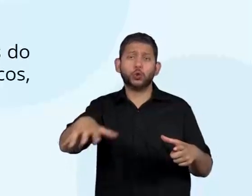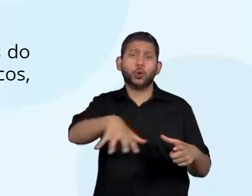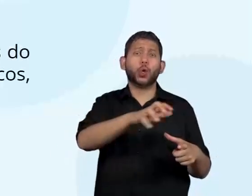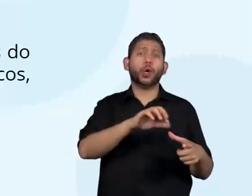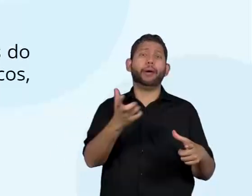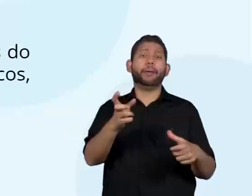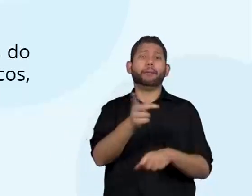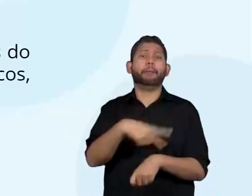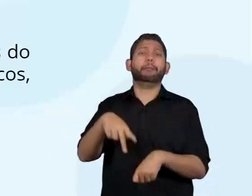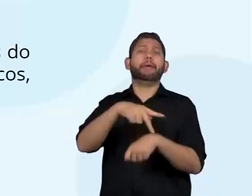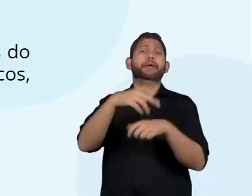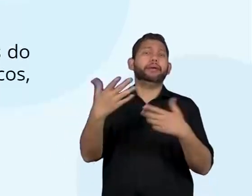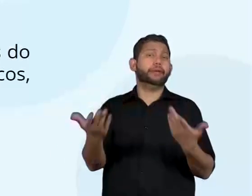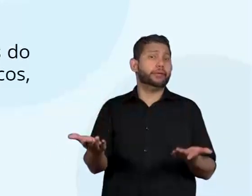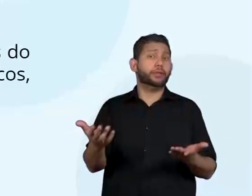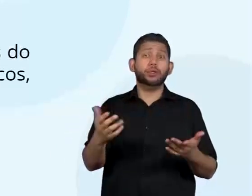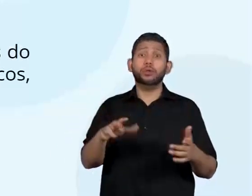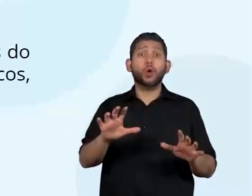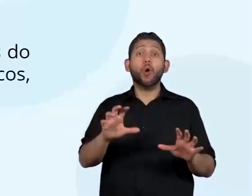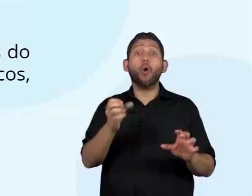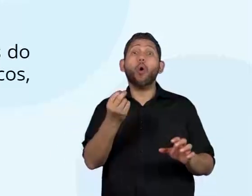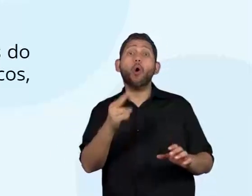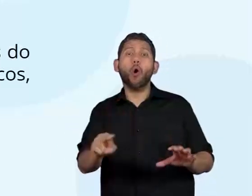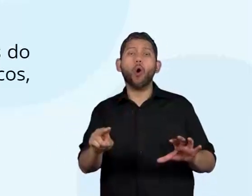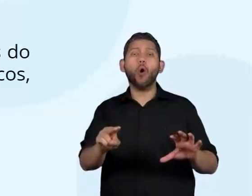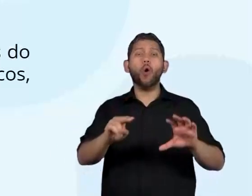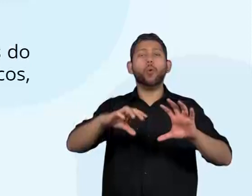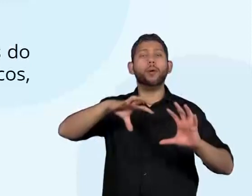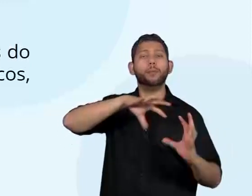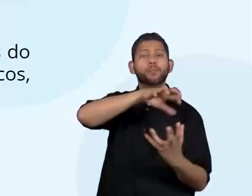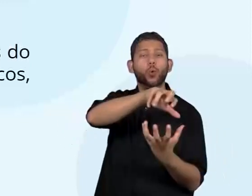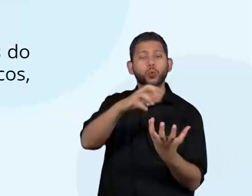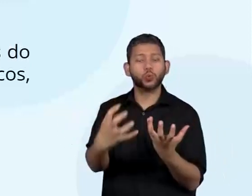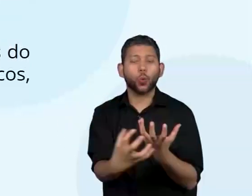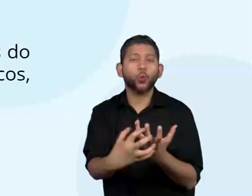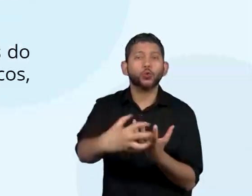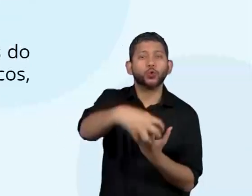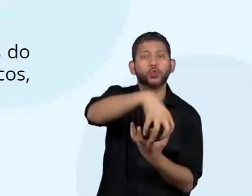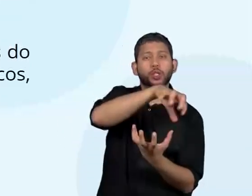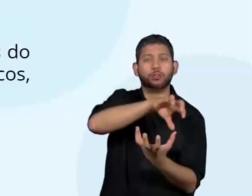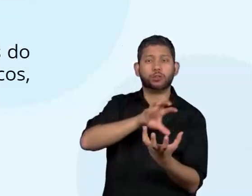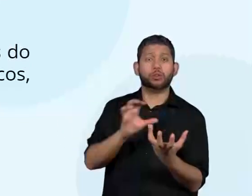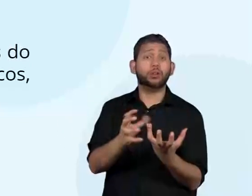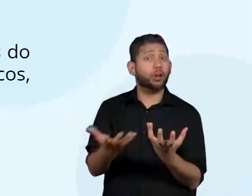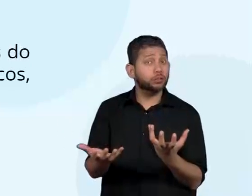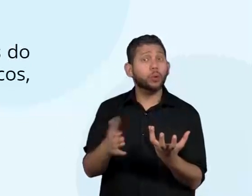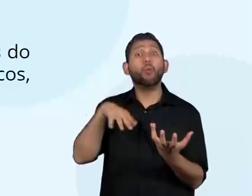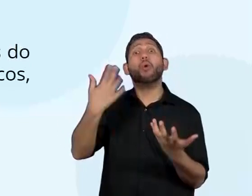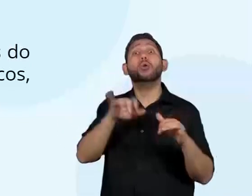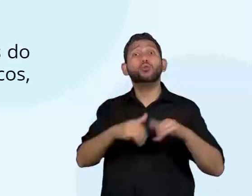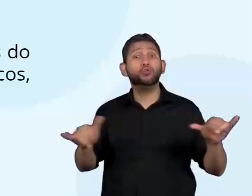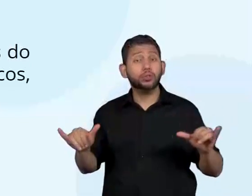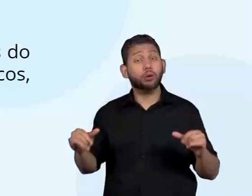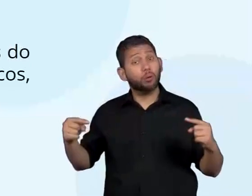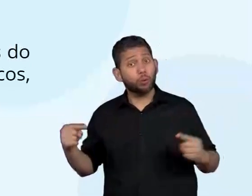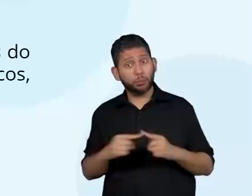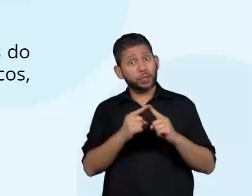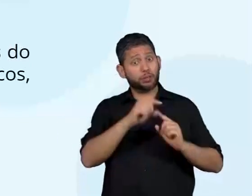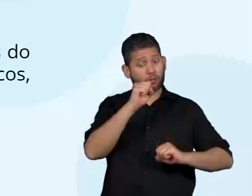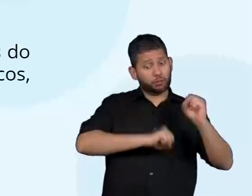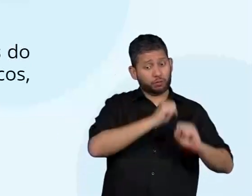país ou continente, para serem utilizados os diversos processos produtivos,